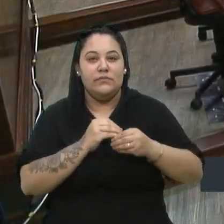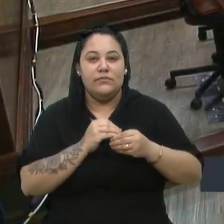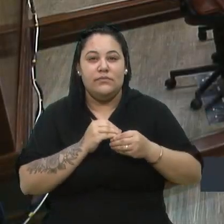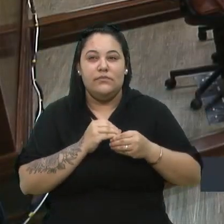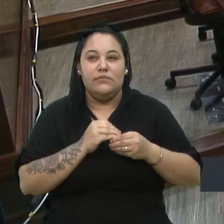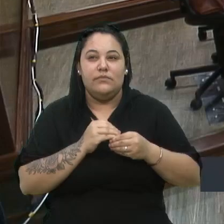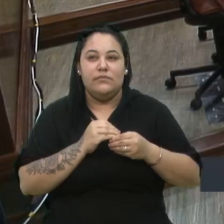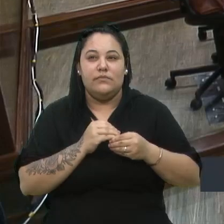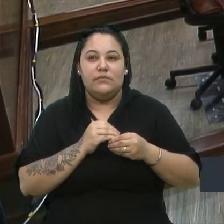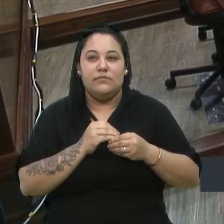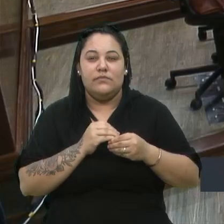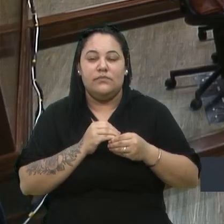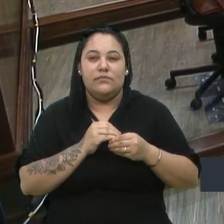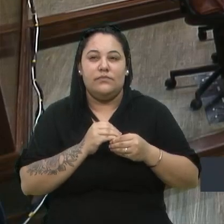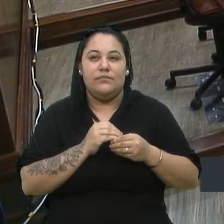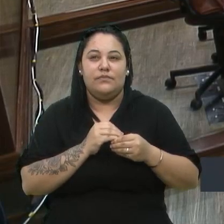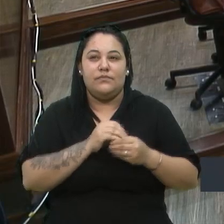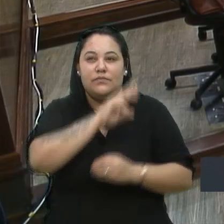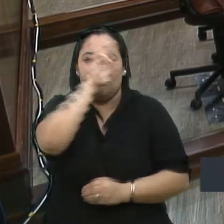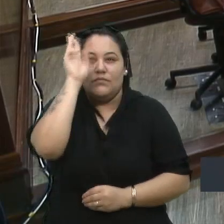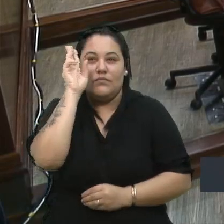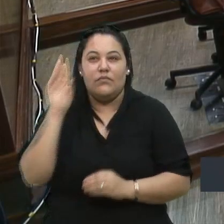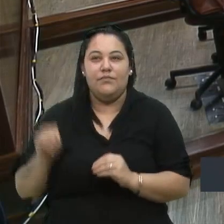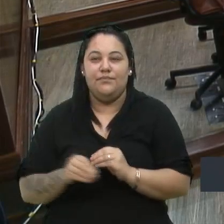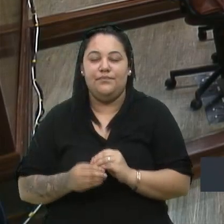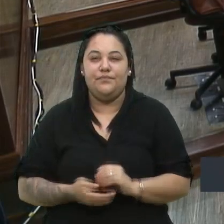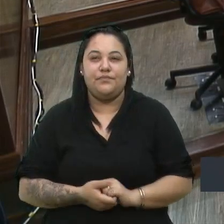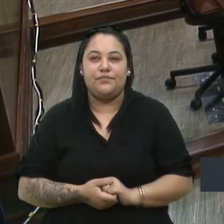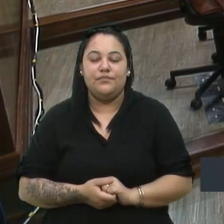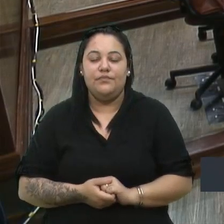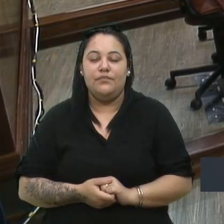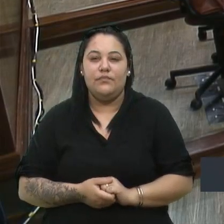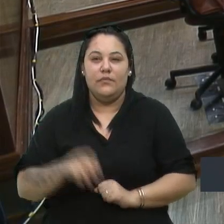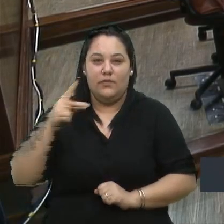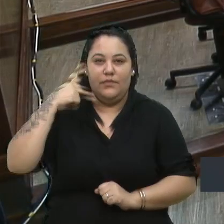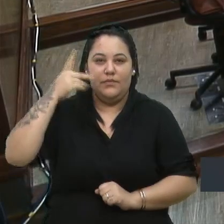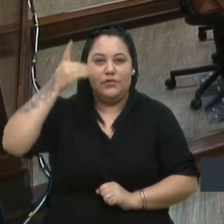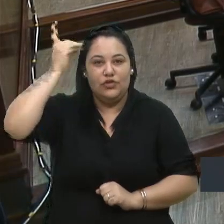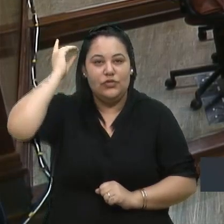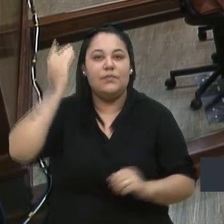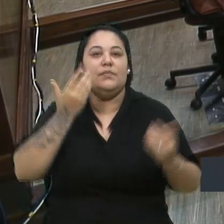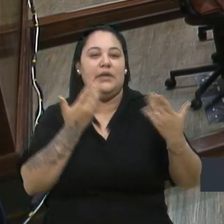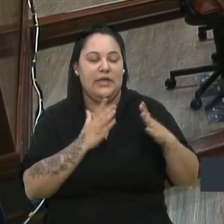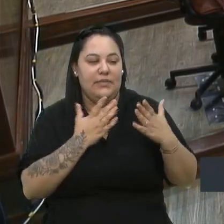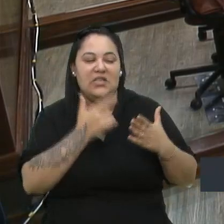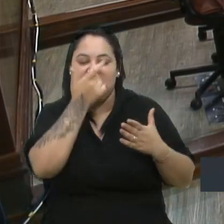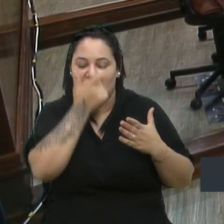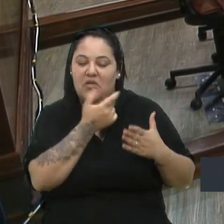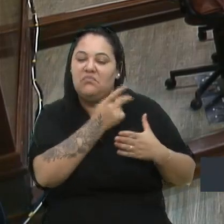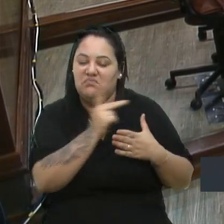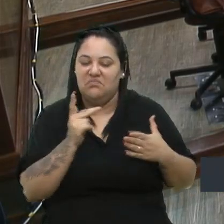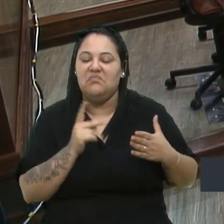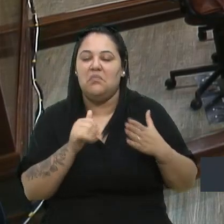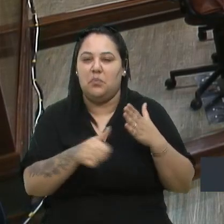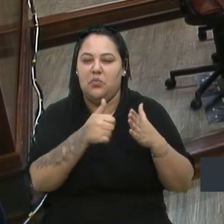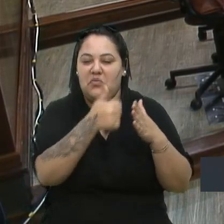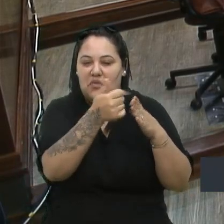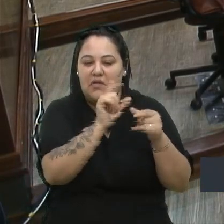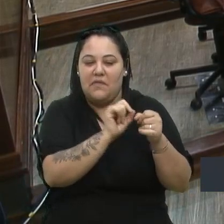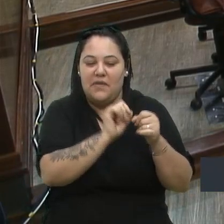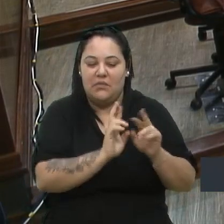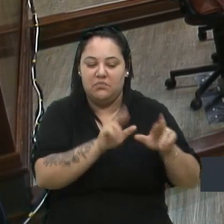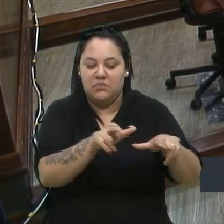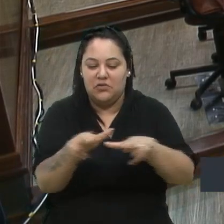Juliano. Vereador Lucas Gil, parabéns. Acho que essas melhorias que são feitas nas regiões, nos bairros,